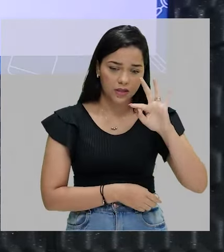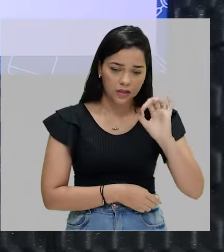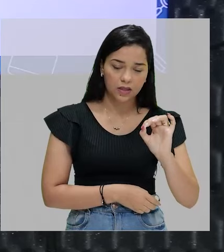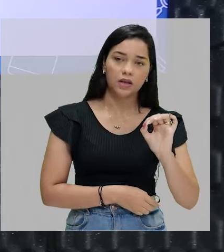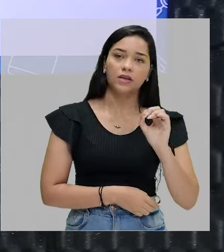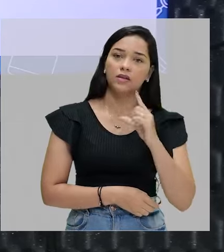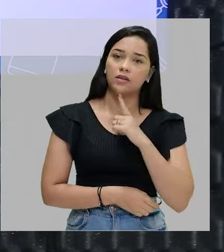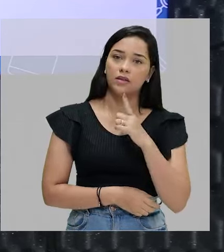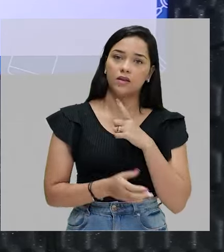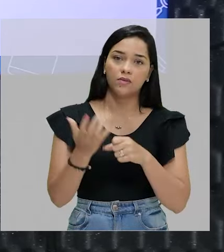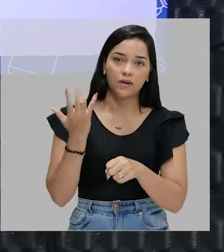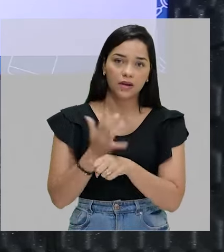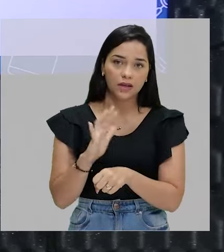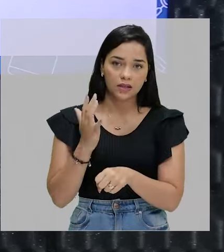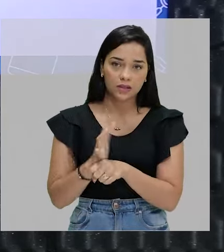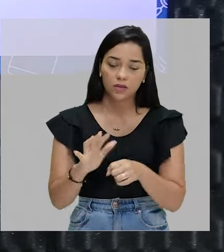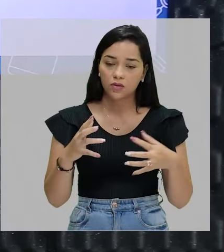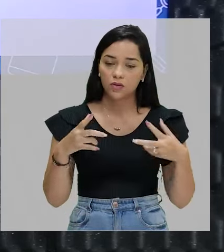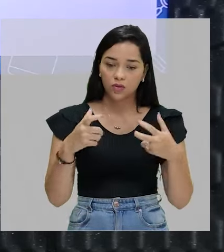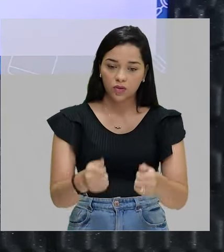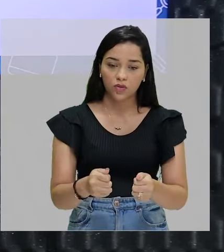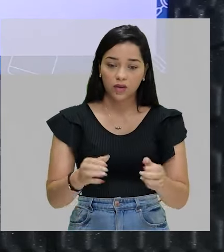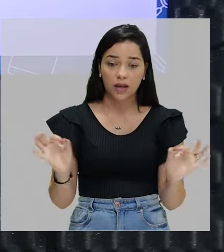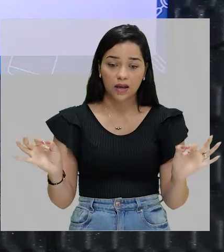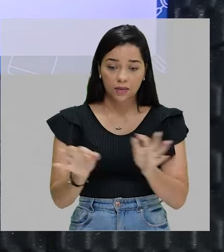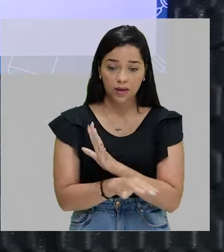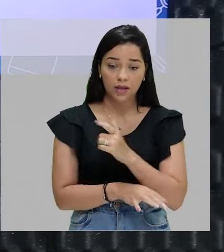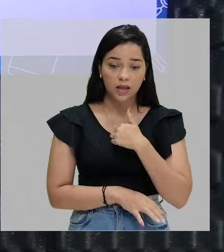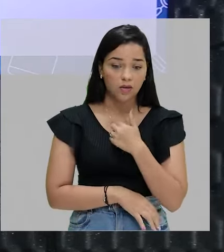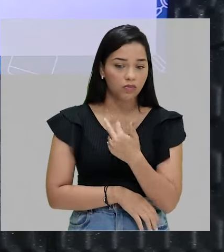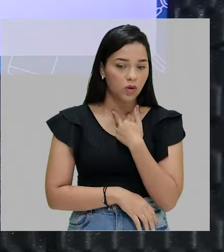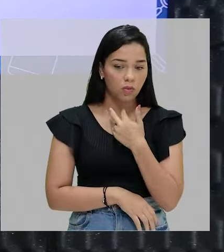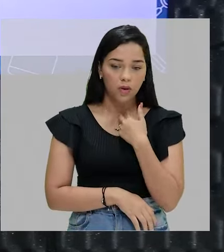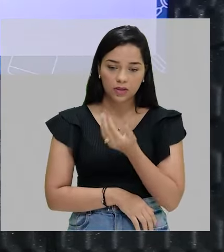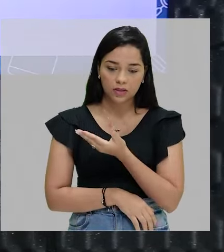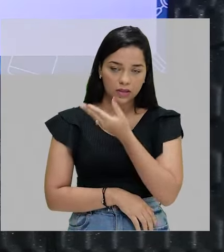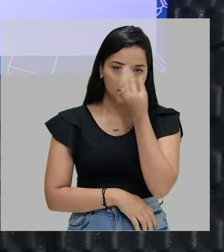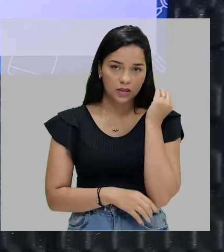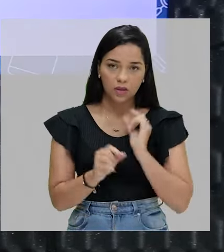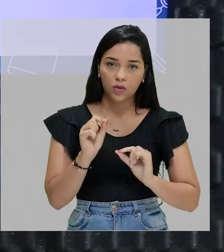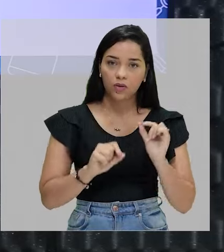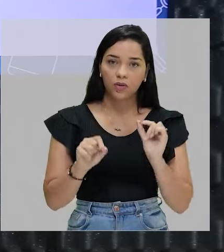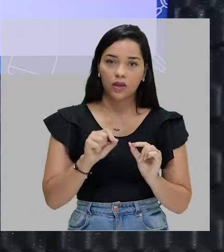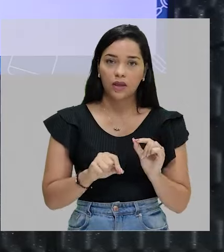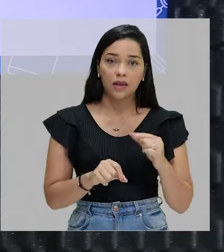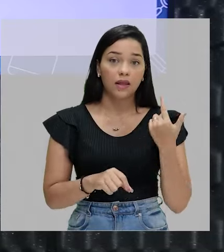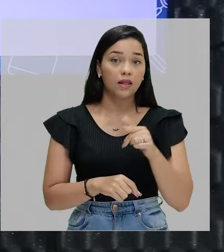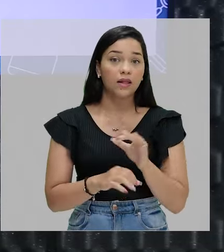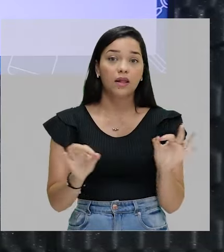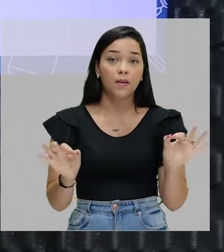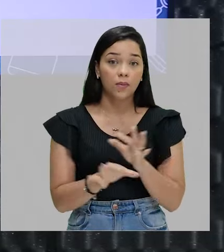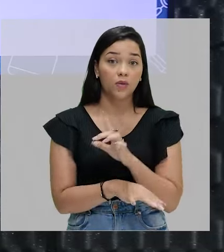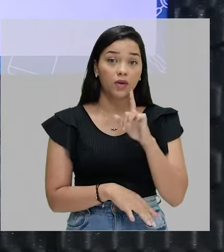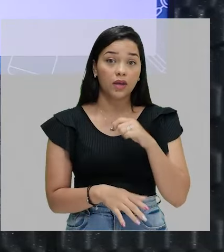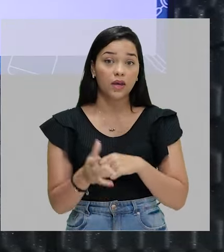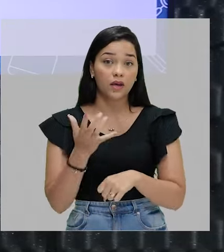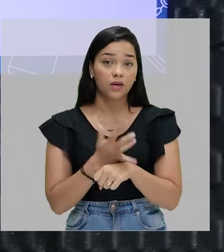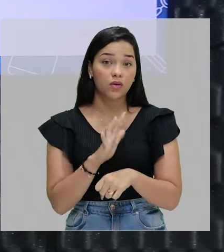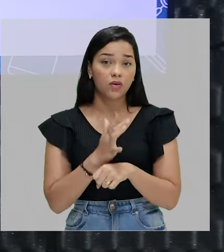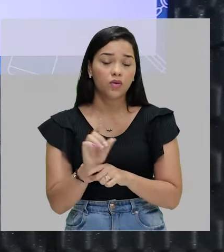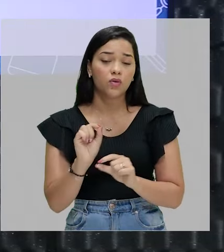uma ação totalmente acabada, eu não posso esquecer de ações que não se concluem. Que são ações